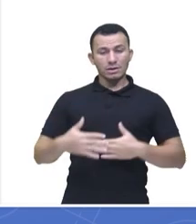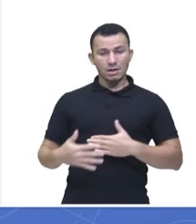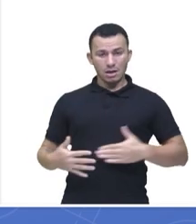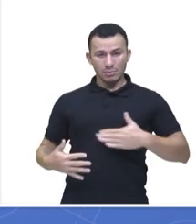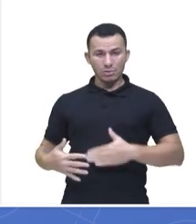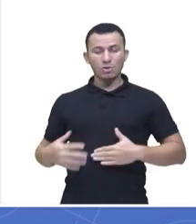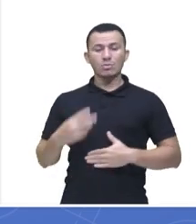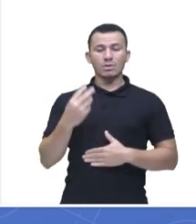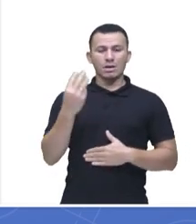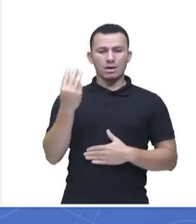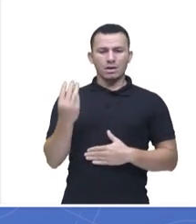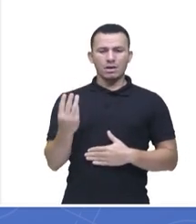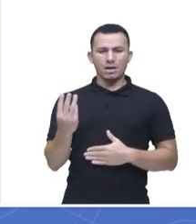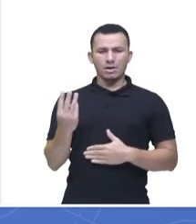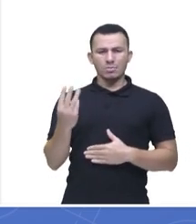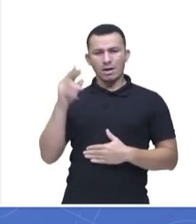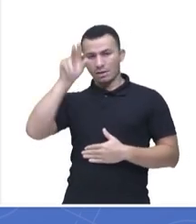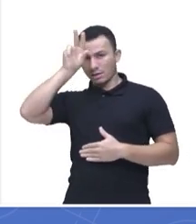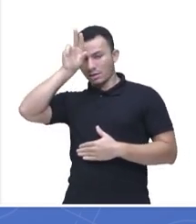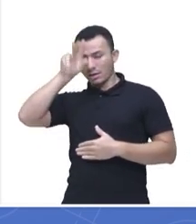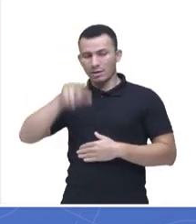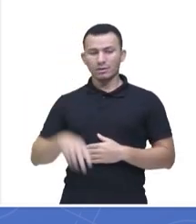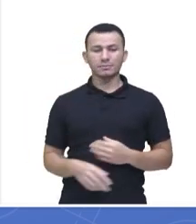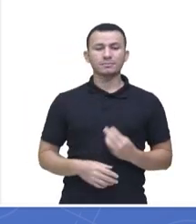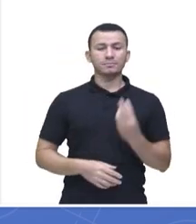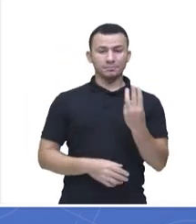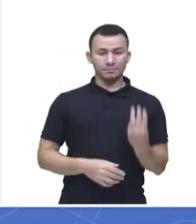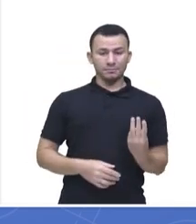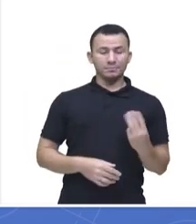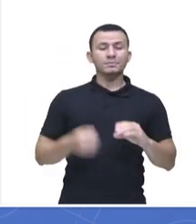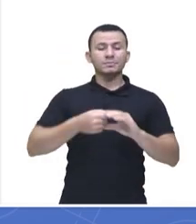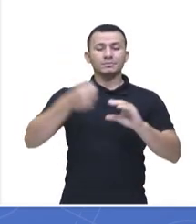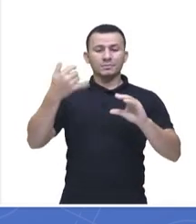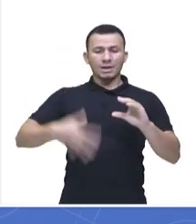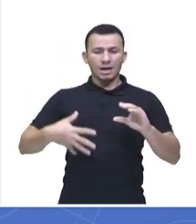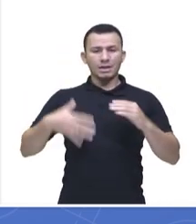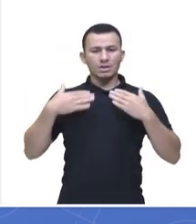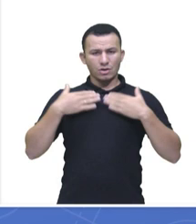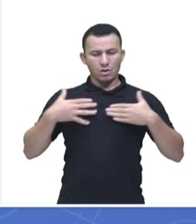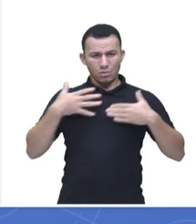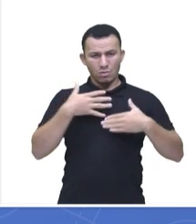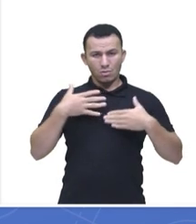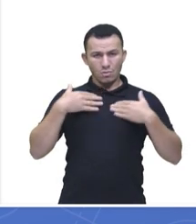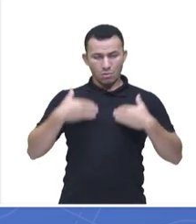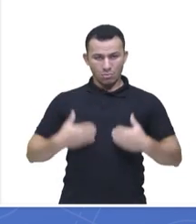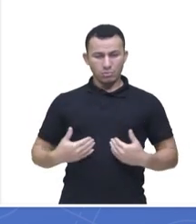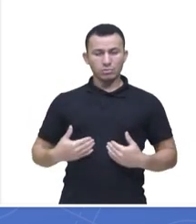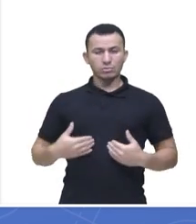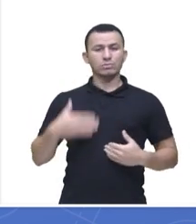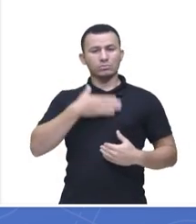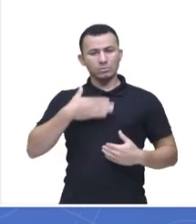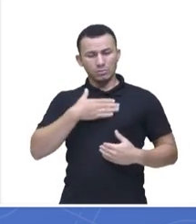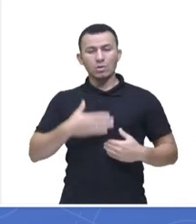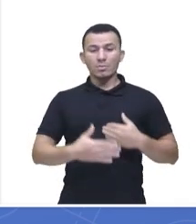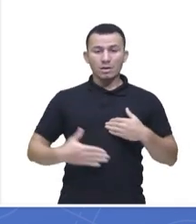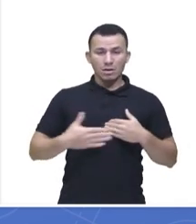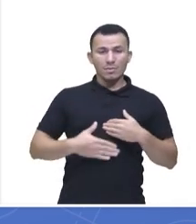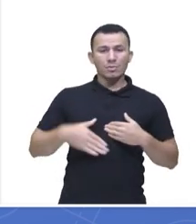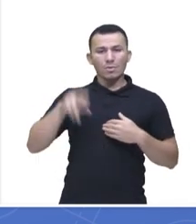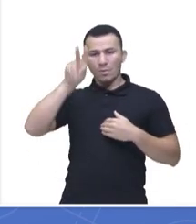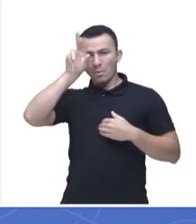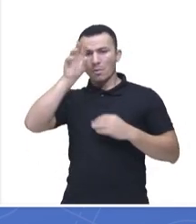pares de antenas. Classe 3, características, corpo dividido em cefalotórax e abdômen, sem